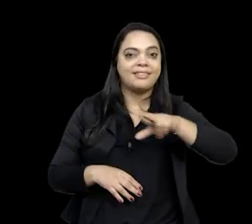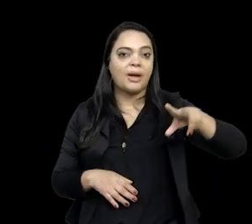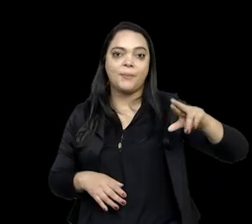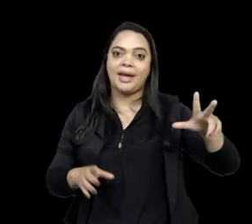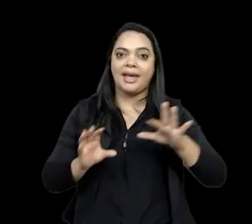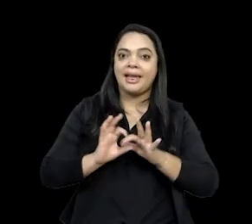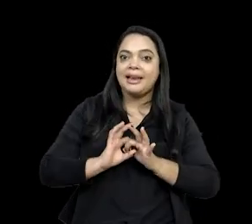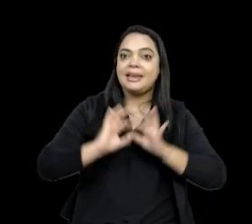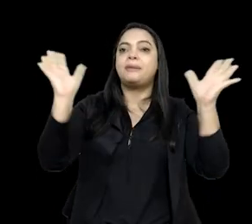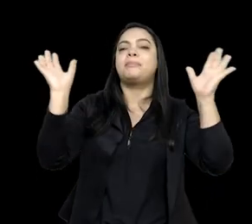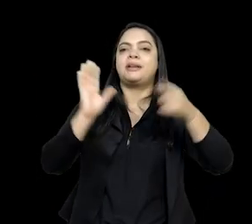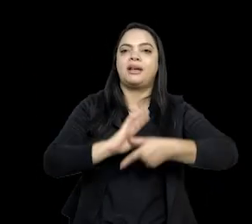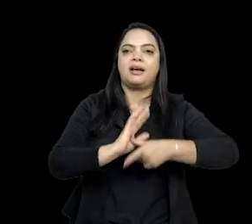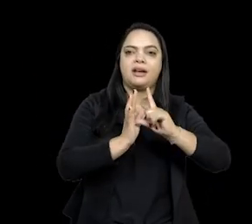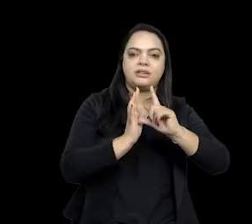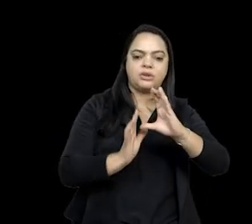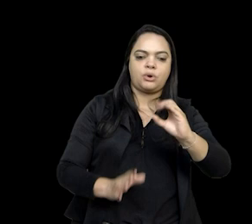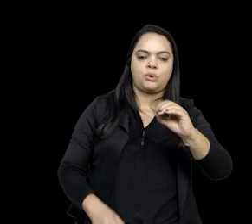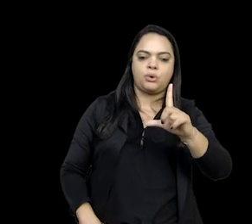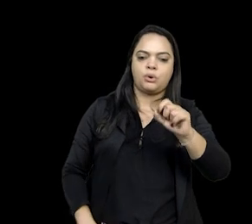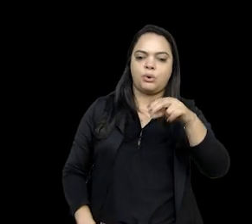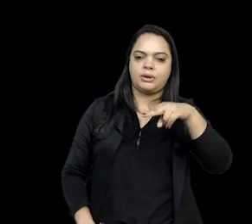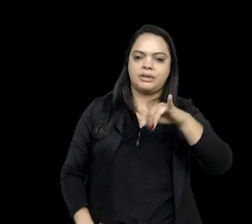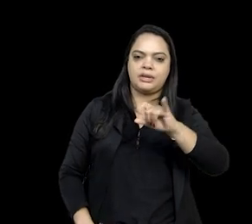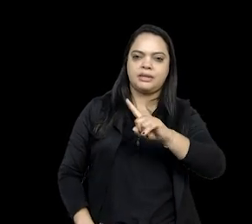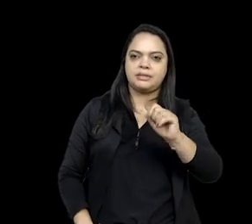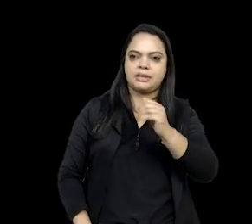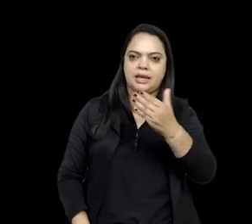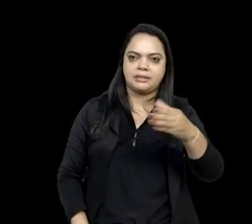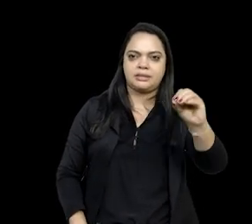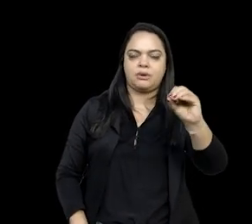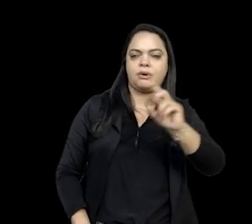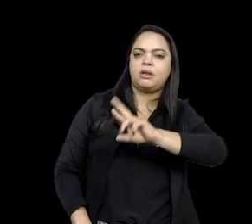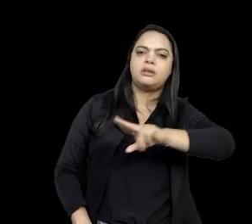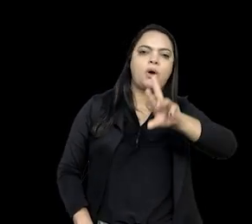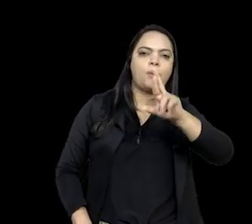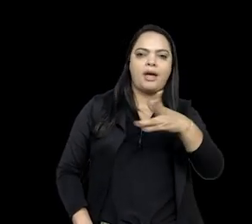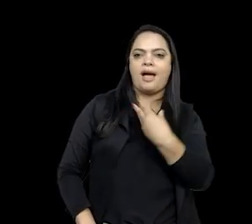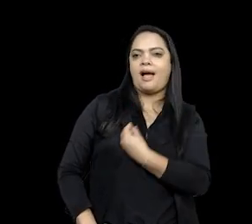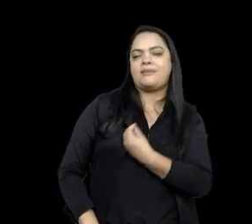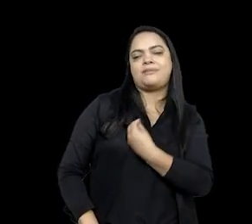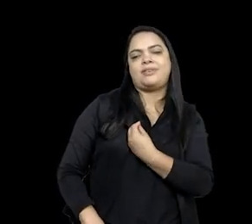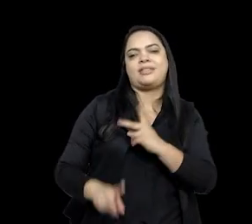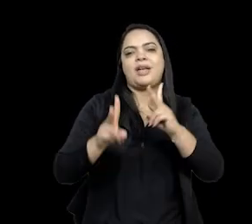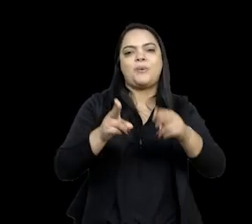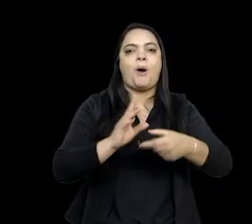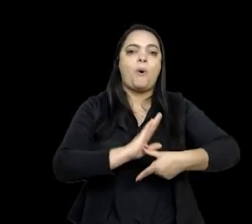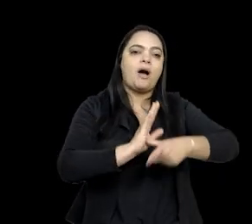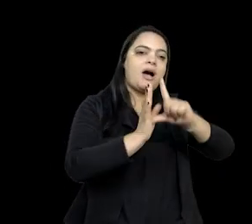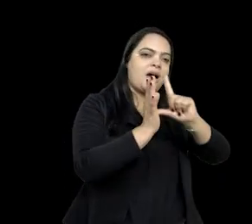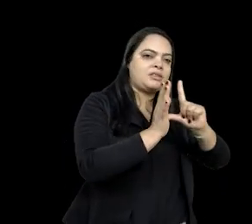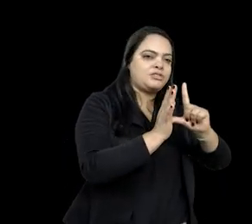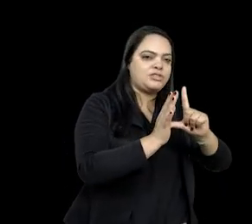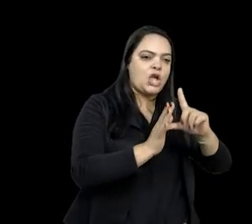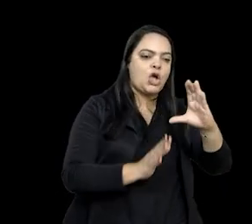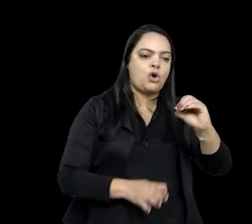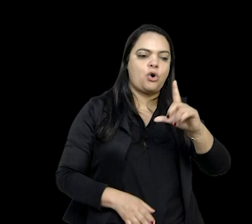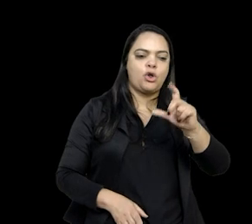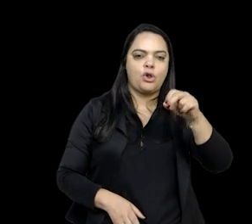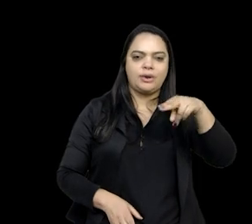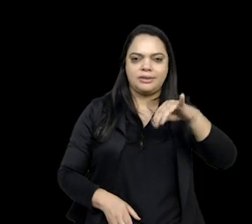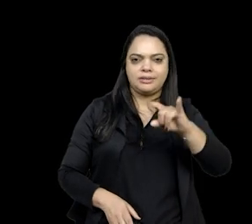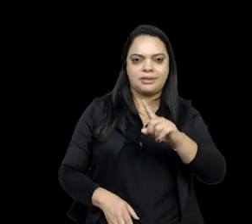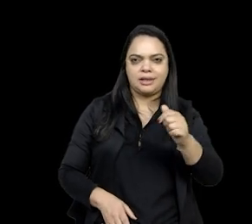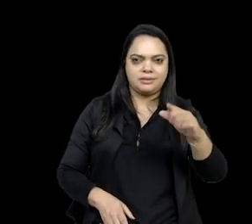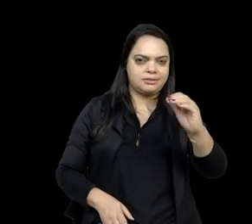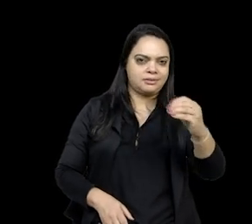à colonização, não é a liberdade do antigo modo de vida, talvez o paralelo que possa ser feito em relação